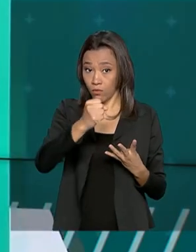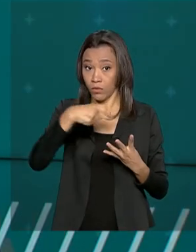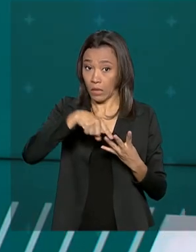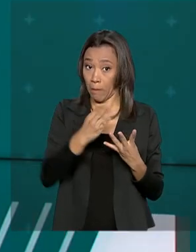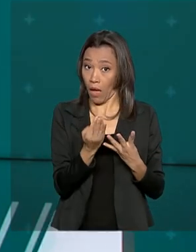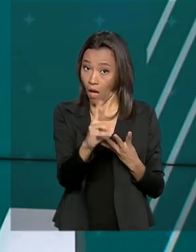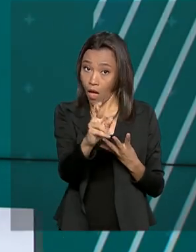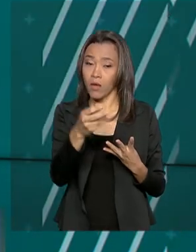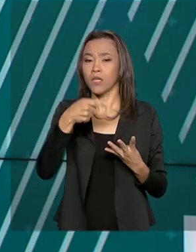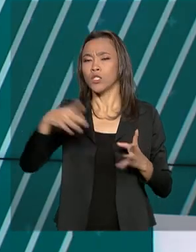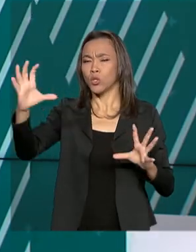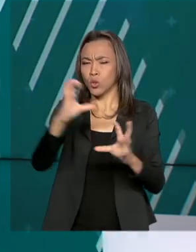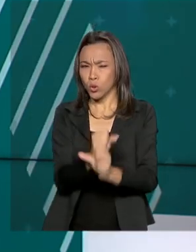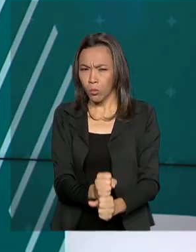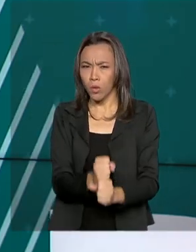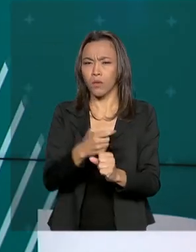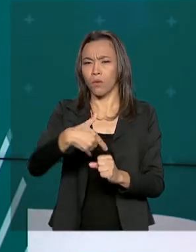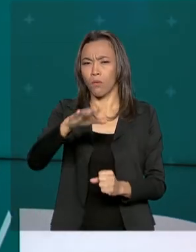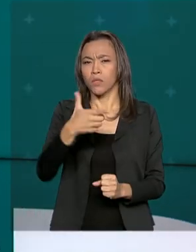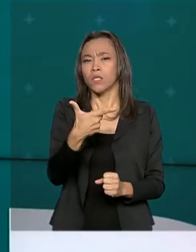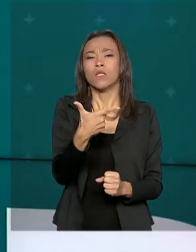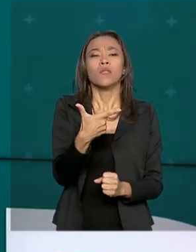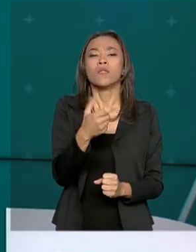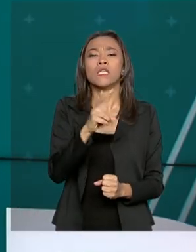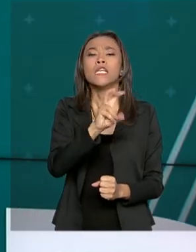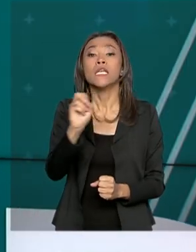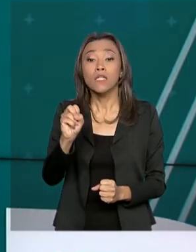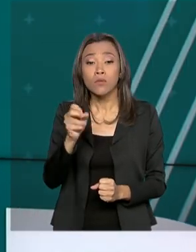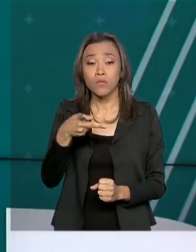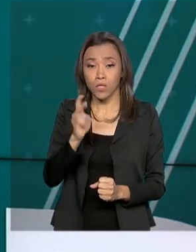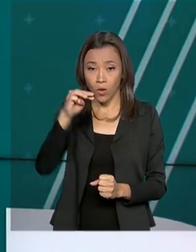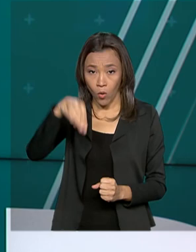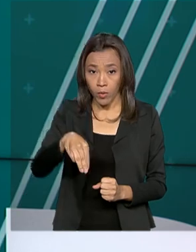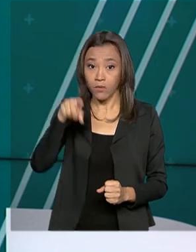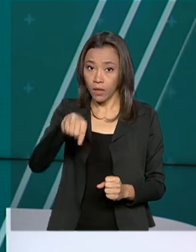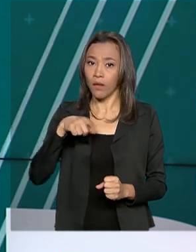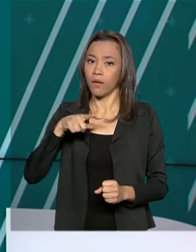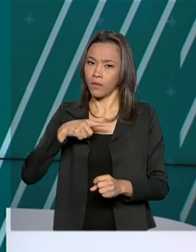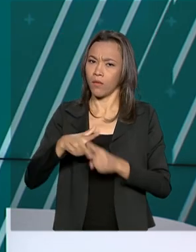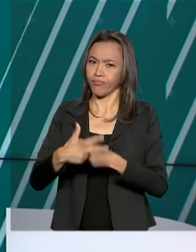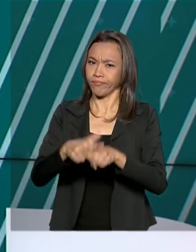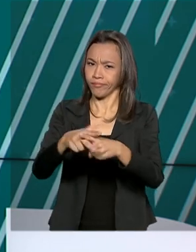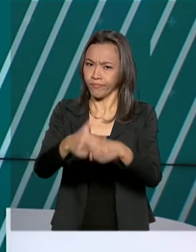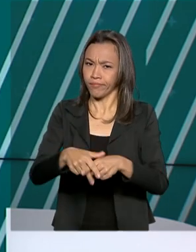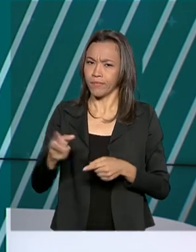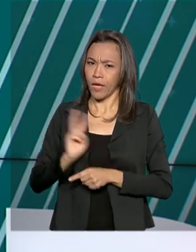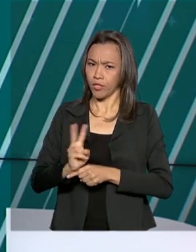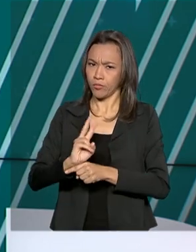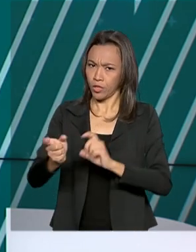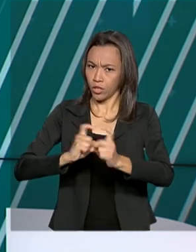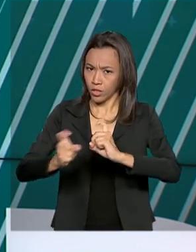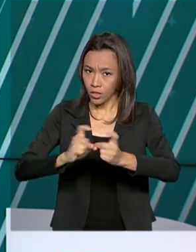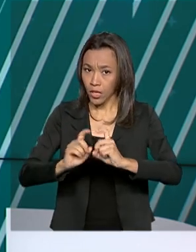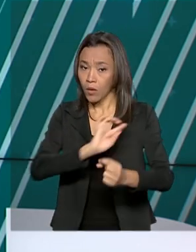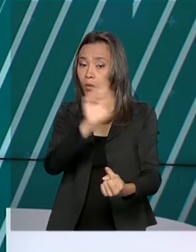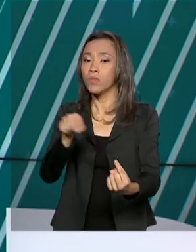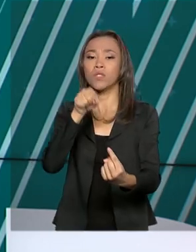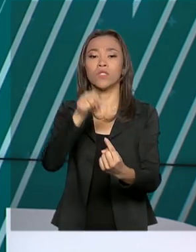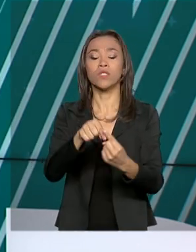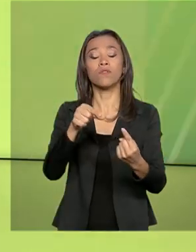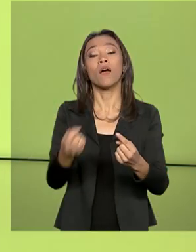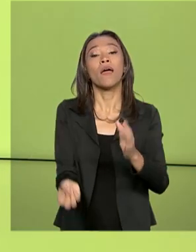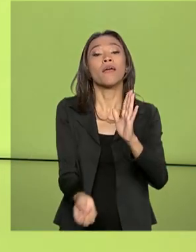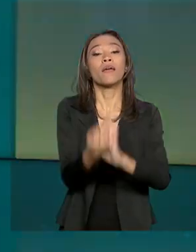500 quilômetros de extensão. Além de viabilizar a recuperação e manutenção das vias, a expectativa é gerar cerca de